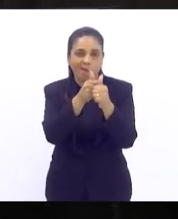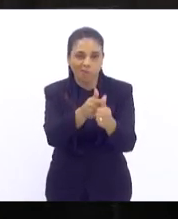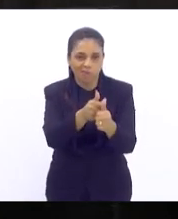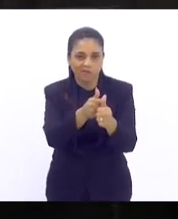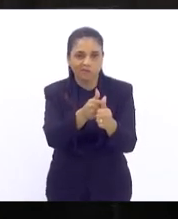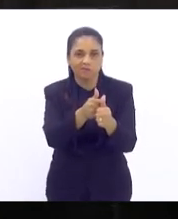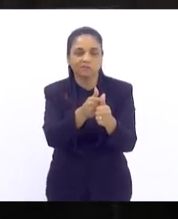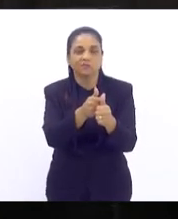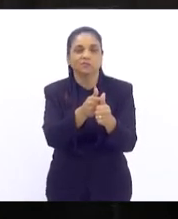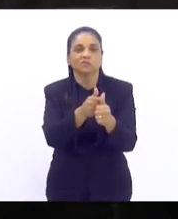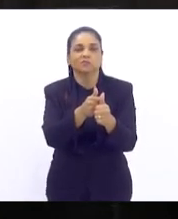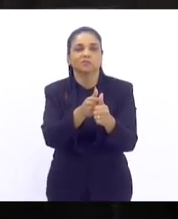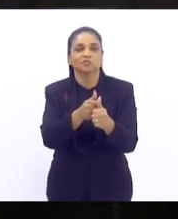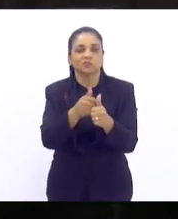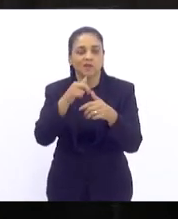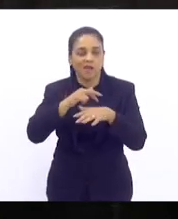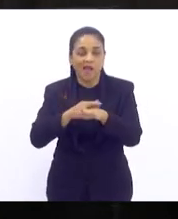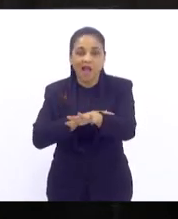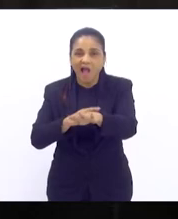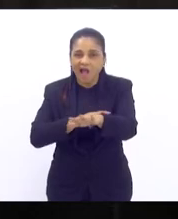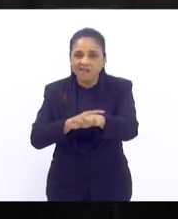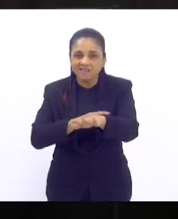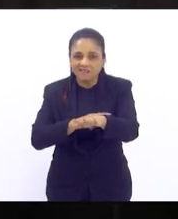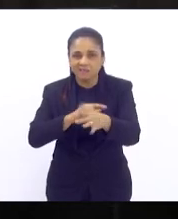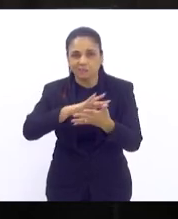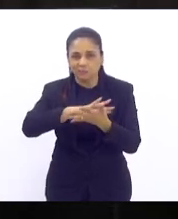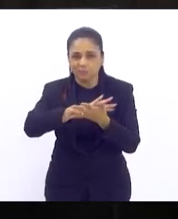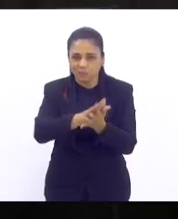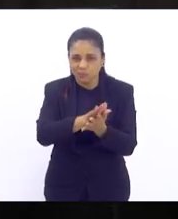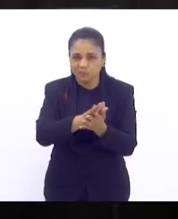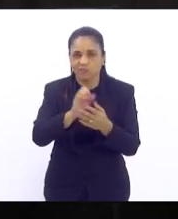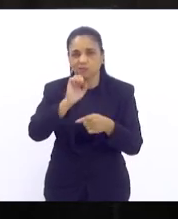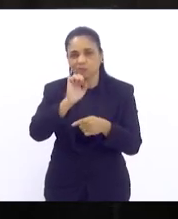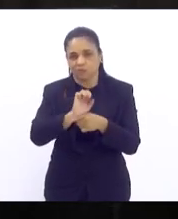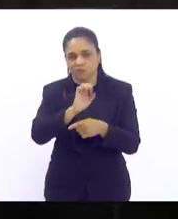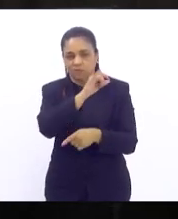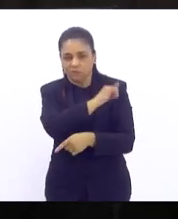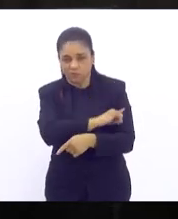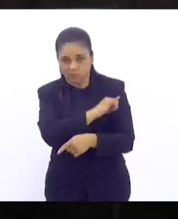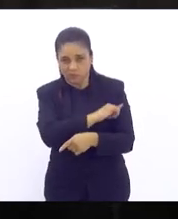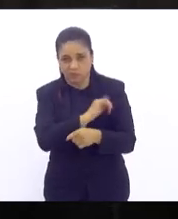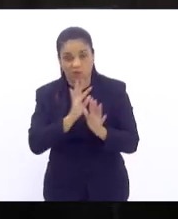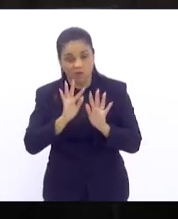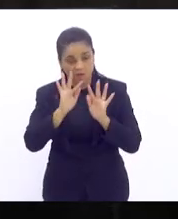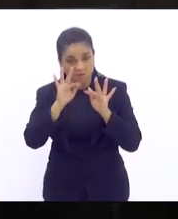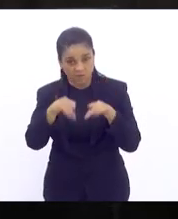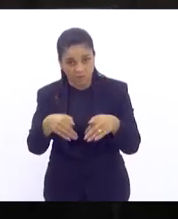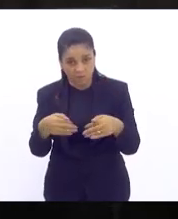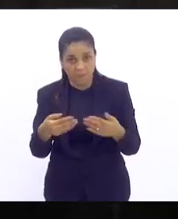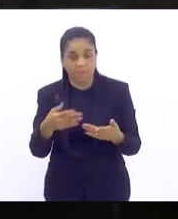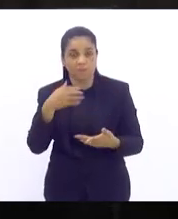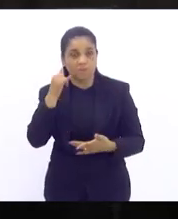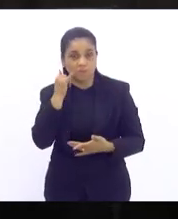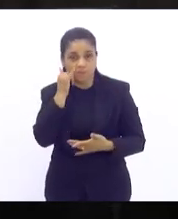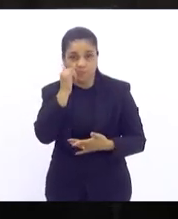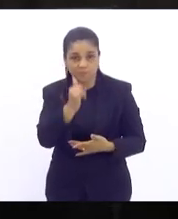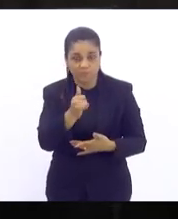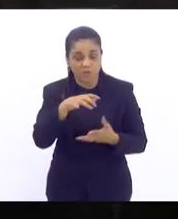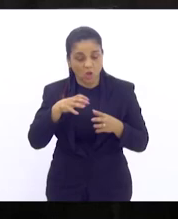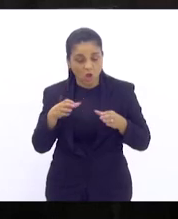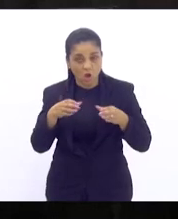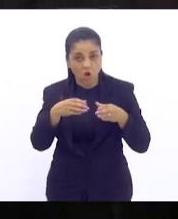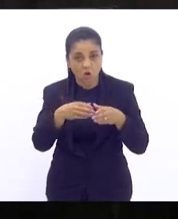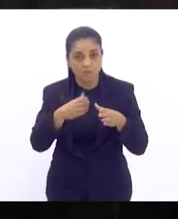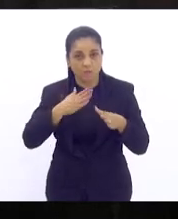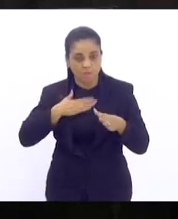casos de racismo no nosso estado quero concluir dizendo que a nossa comissão estará a serviço